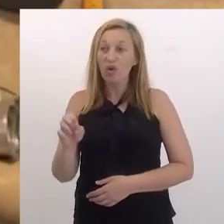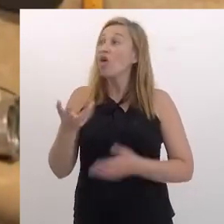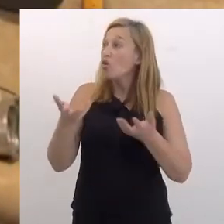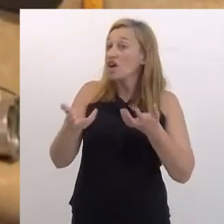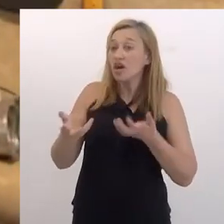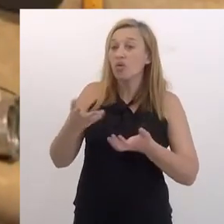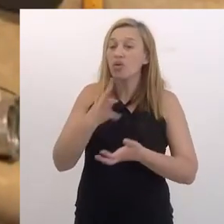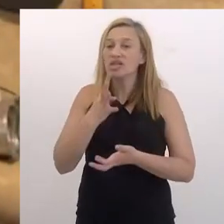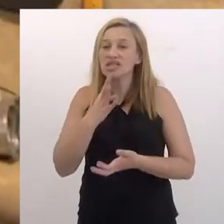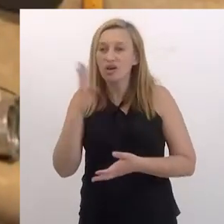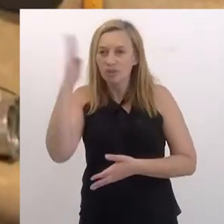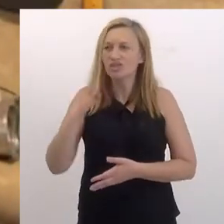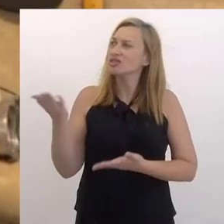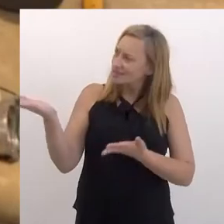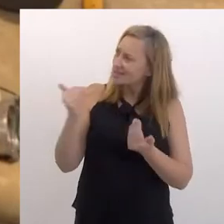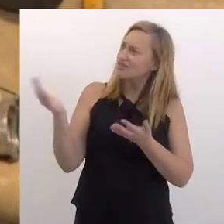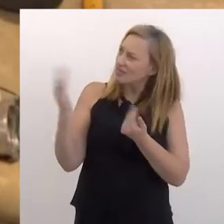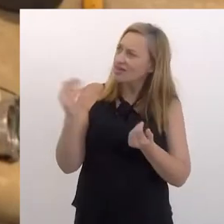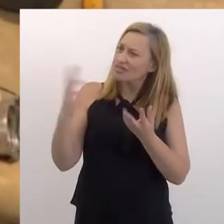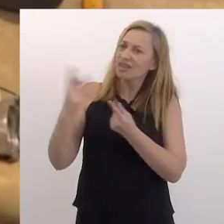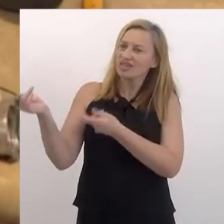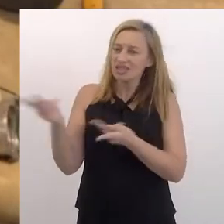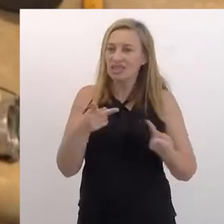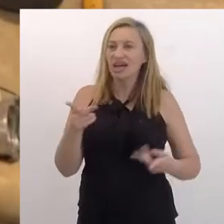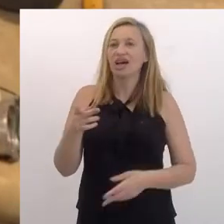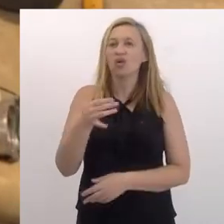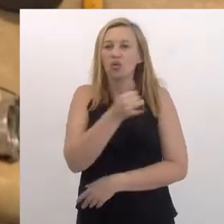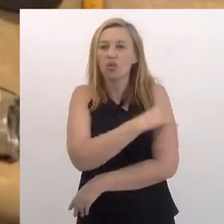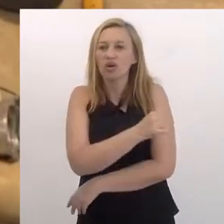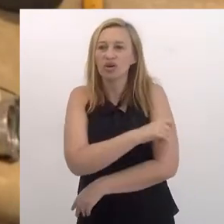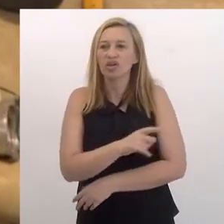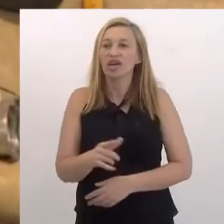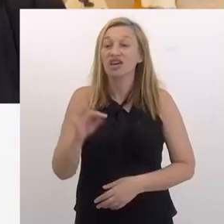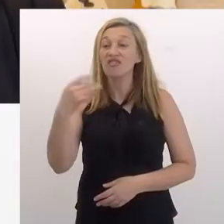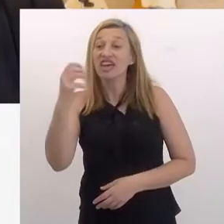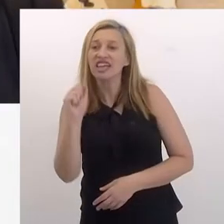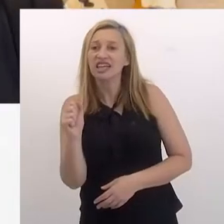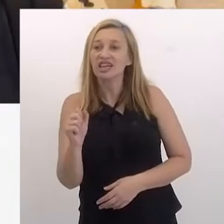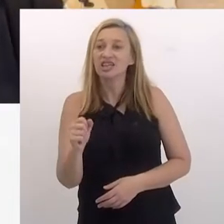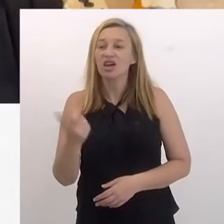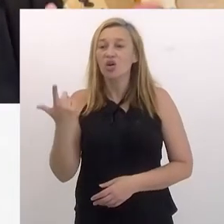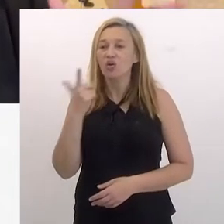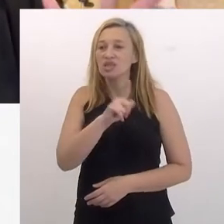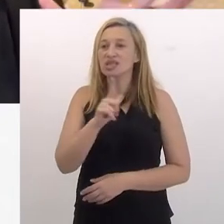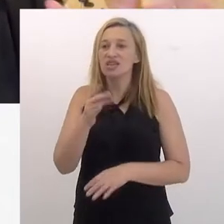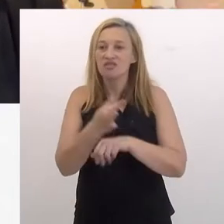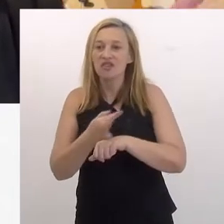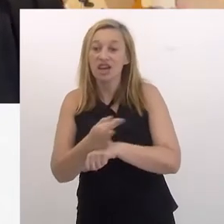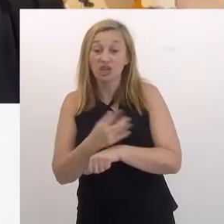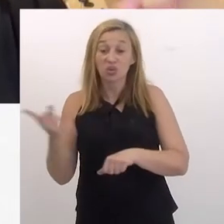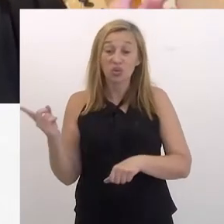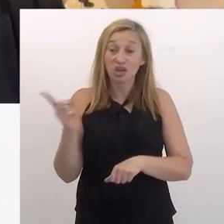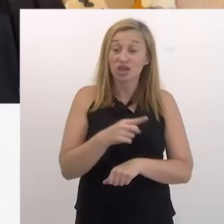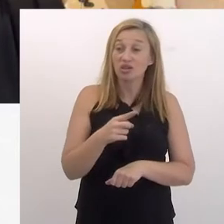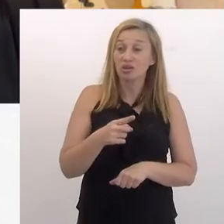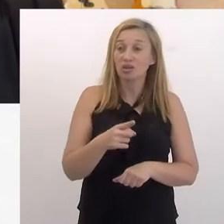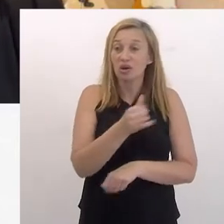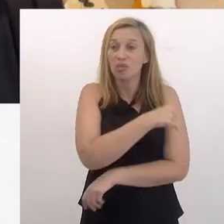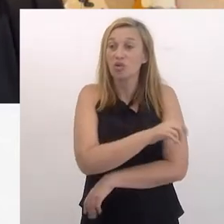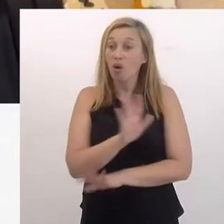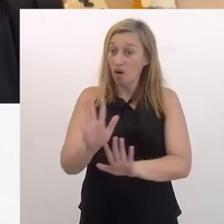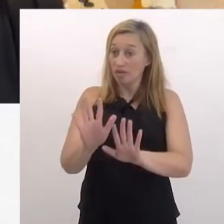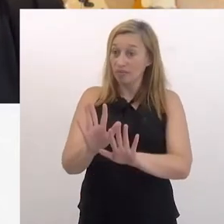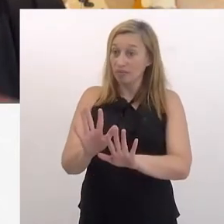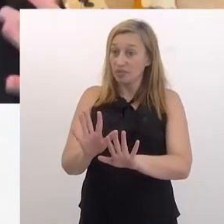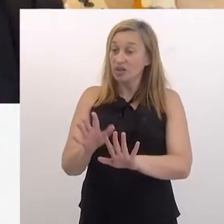ele falou, eu quero muito conhecer o Brasil. Eu falei, sim, você tem que vir, tem que conhecer o Rio. Aí ele falou, Fernanda, finalmente consegui umas férias, estou indo para o Rio.